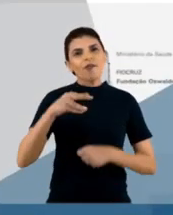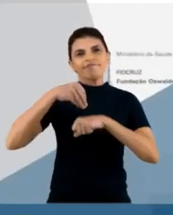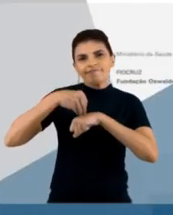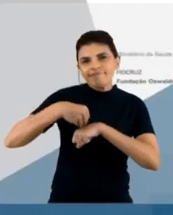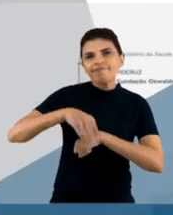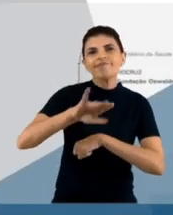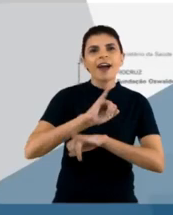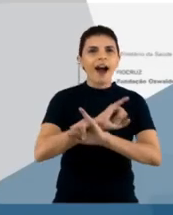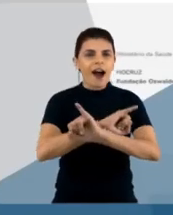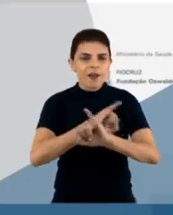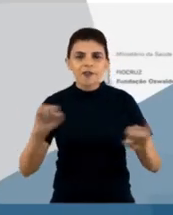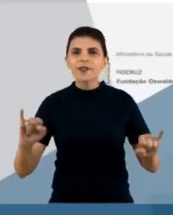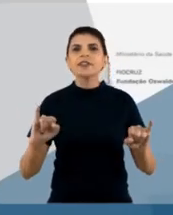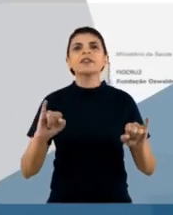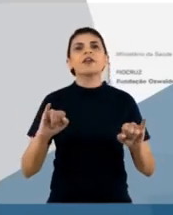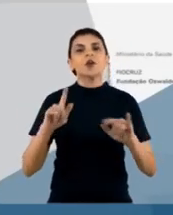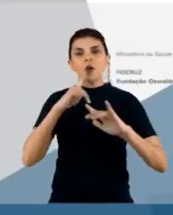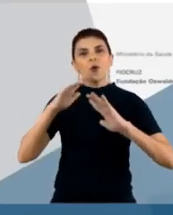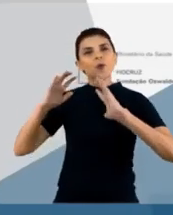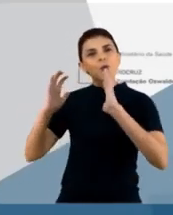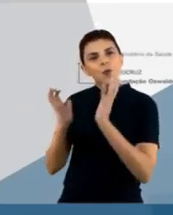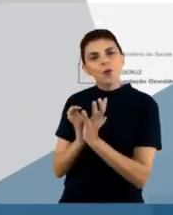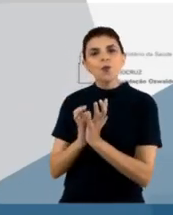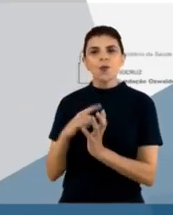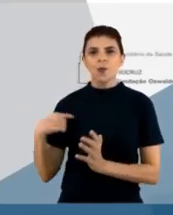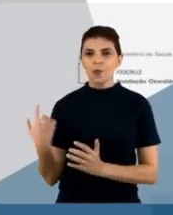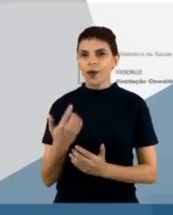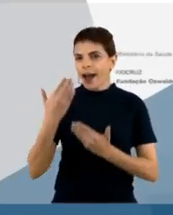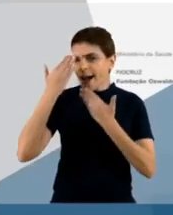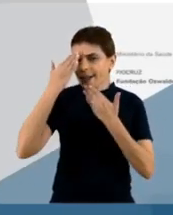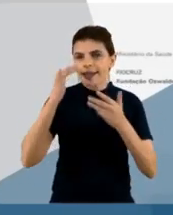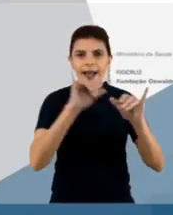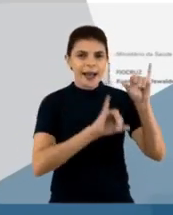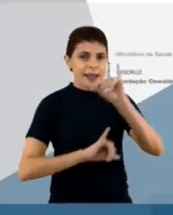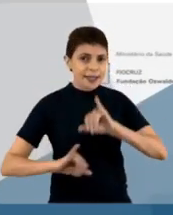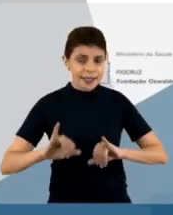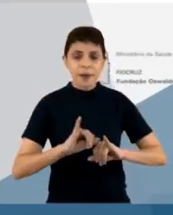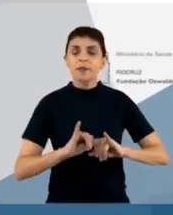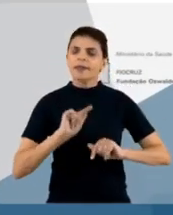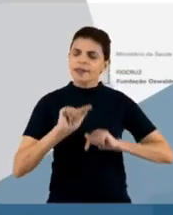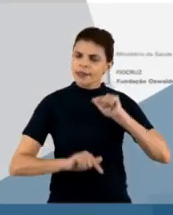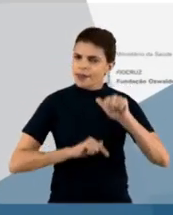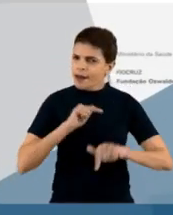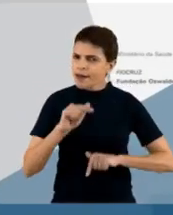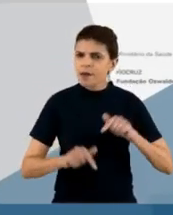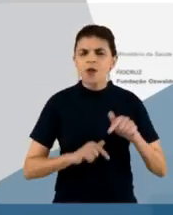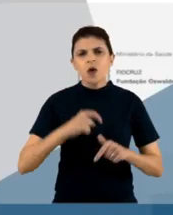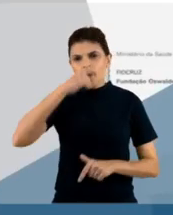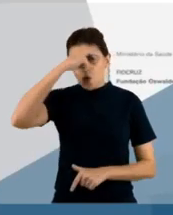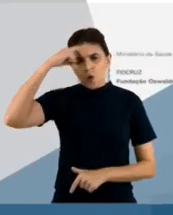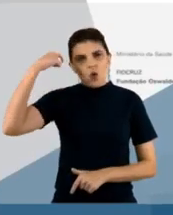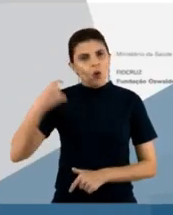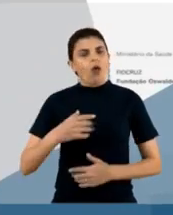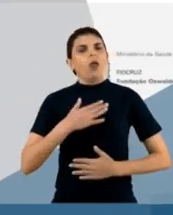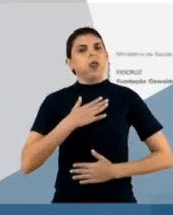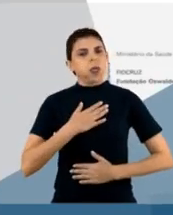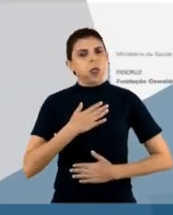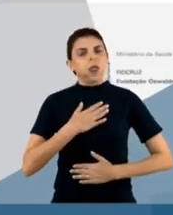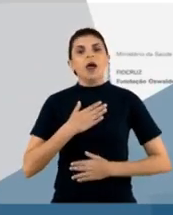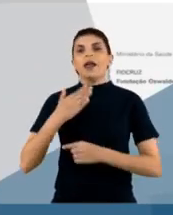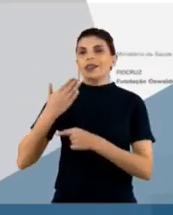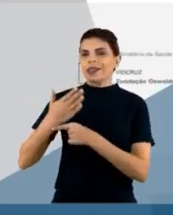deixando para vocês um agradecimento para minha equipe que trabalha incessantemente com essas